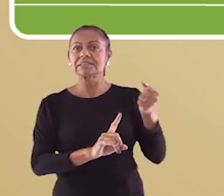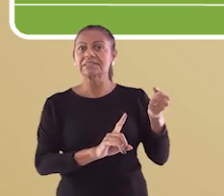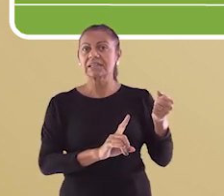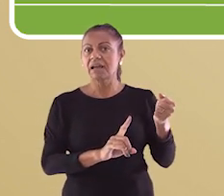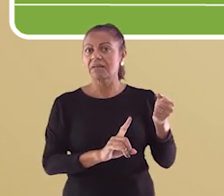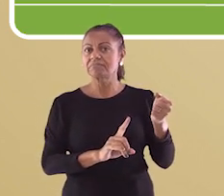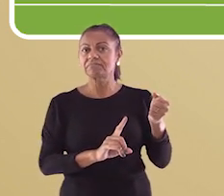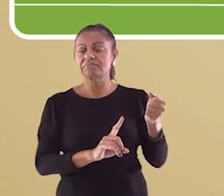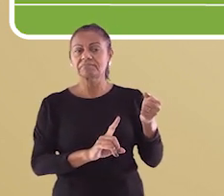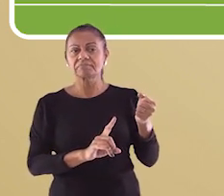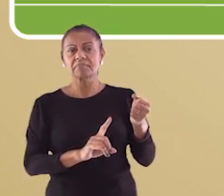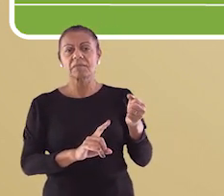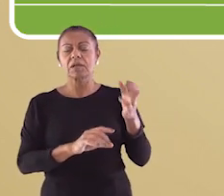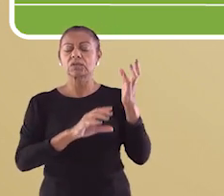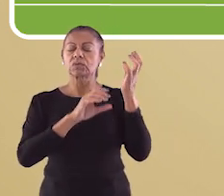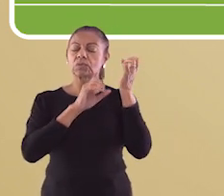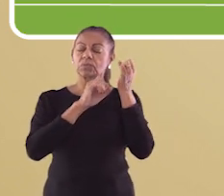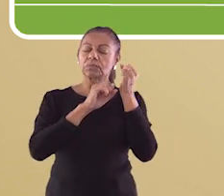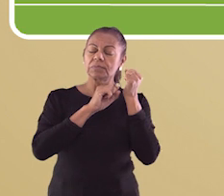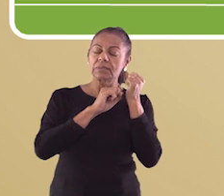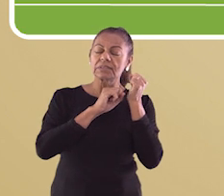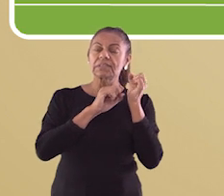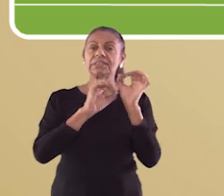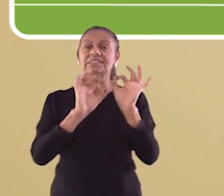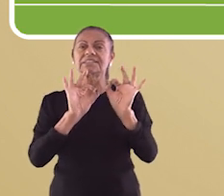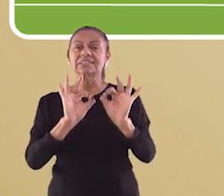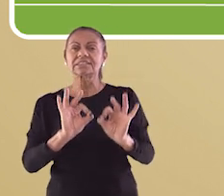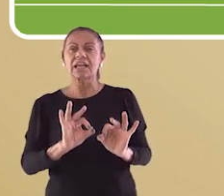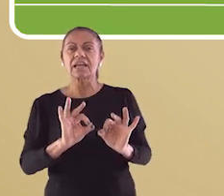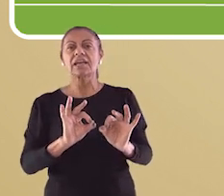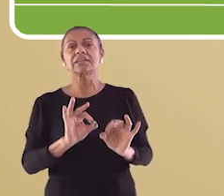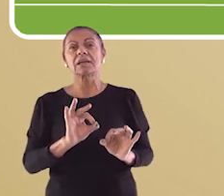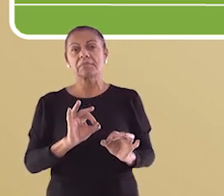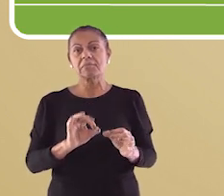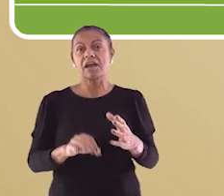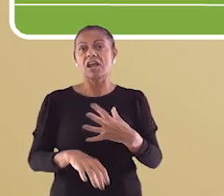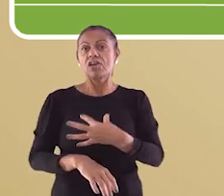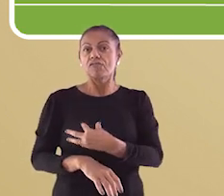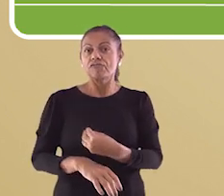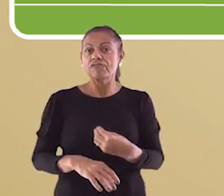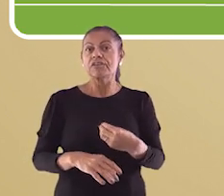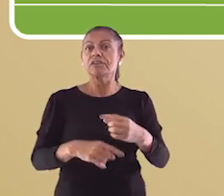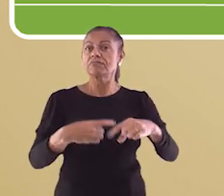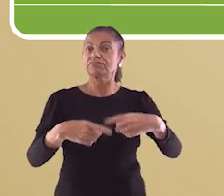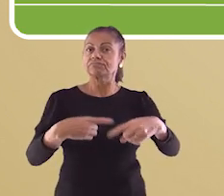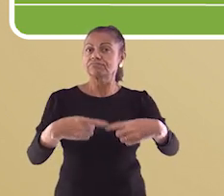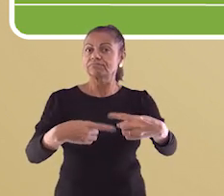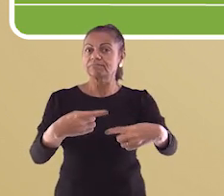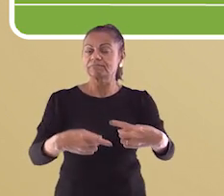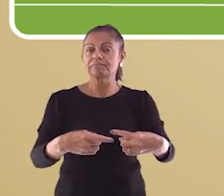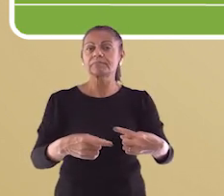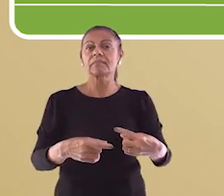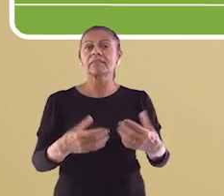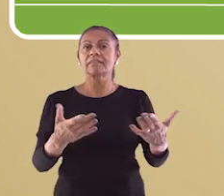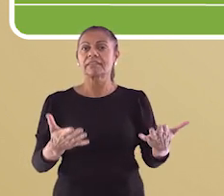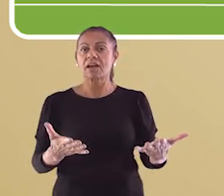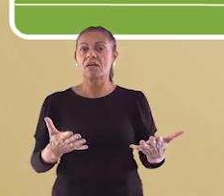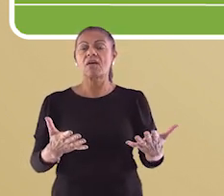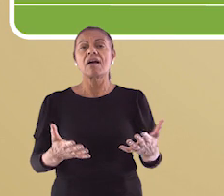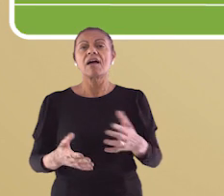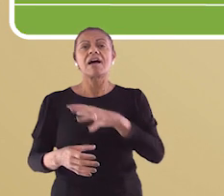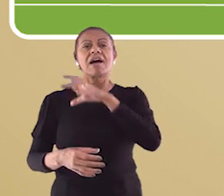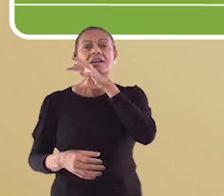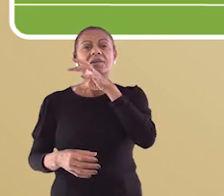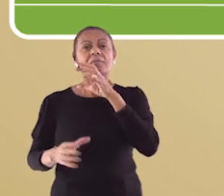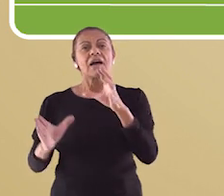uma hora certa para dormir, uma estação certa para se reproduzir e uma estação indicada para poupar energia.